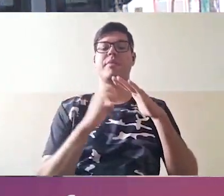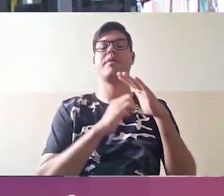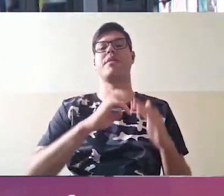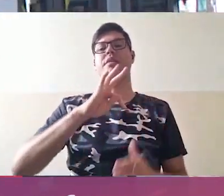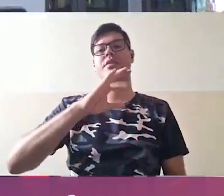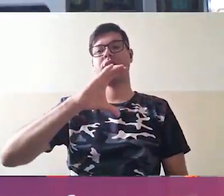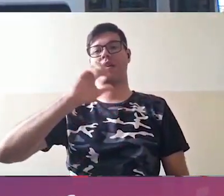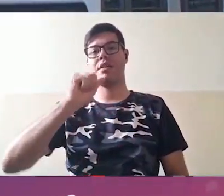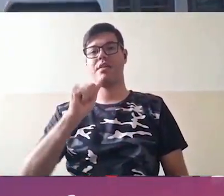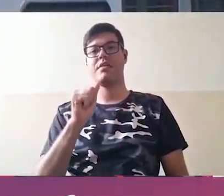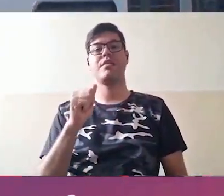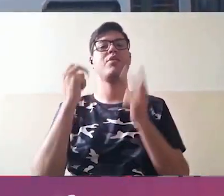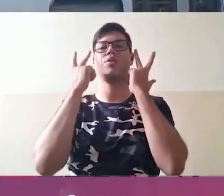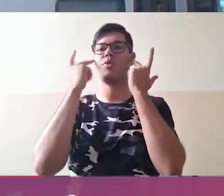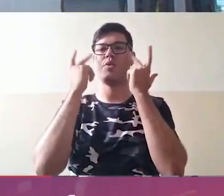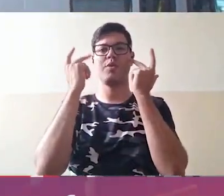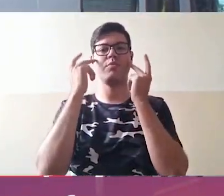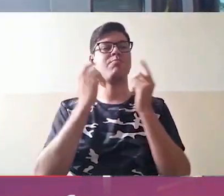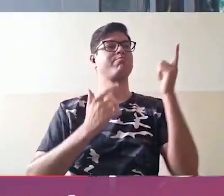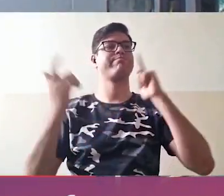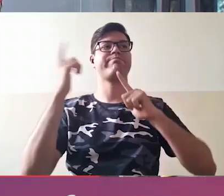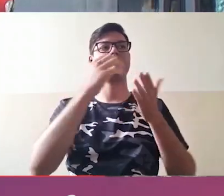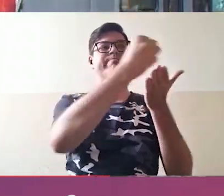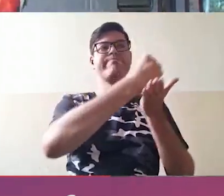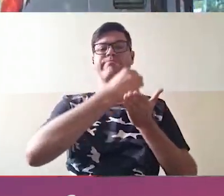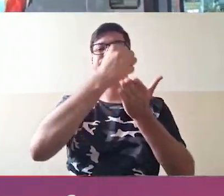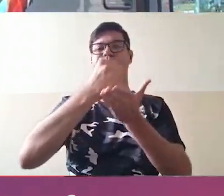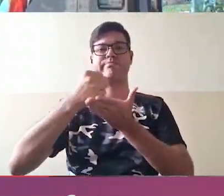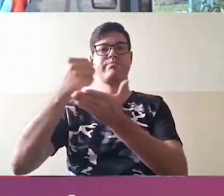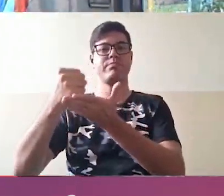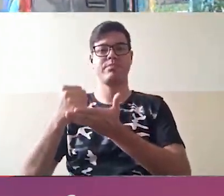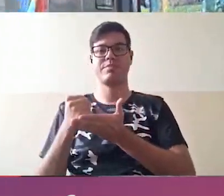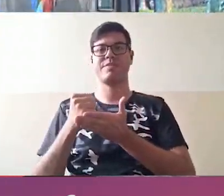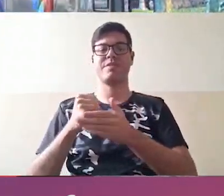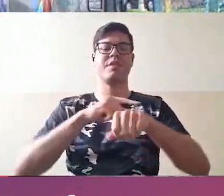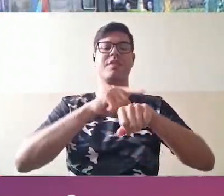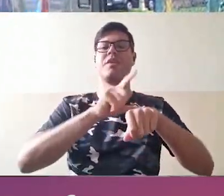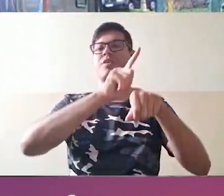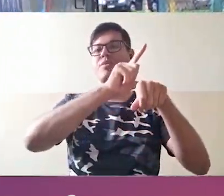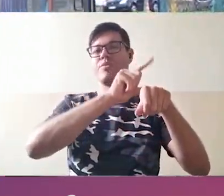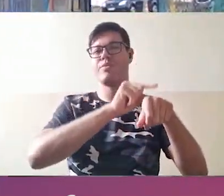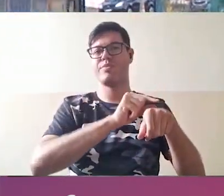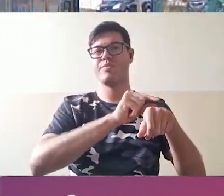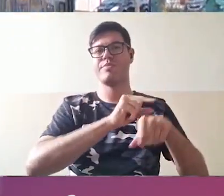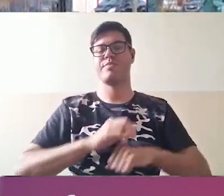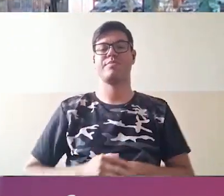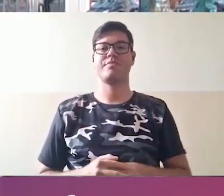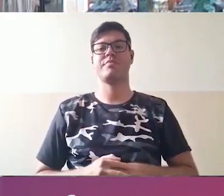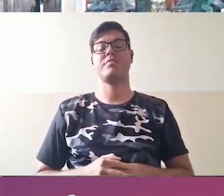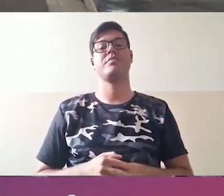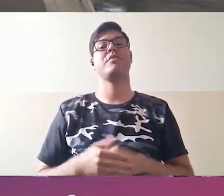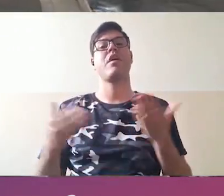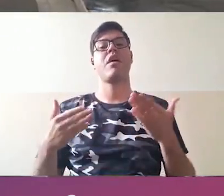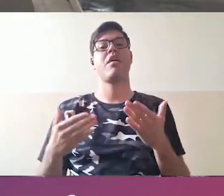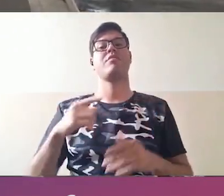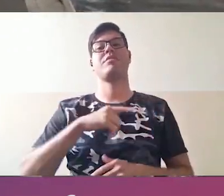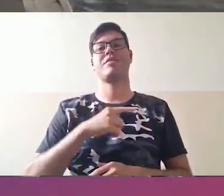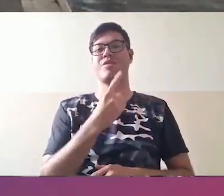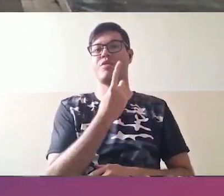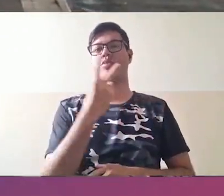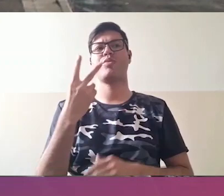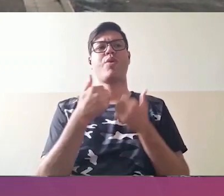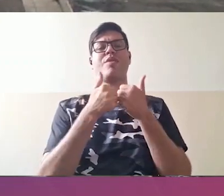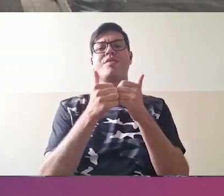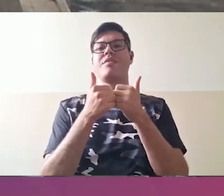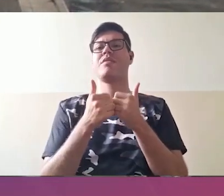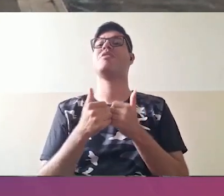possibilitou ao TCA normalizar o atendimento à população, reduzindo o tempo de espera dos usuários. Com a chegada de mais